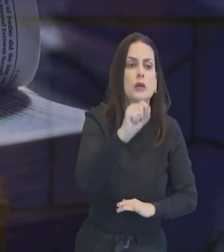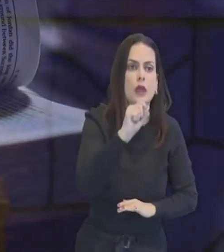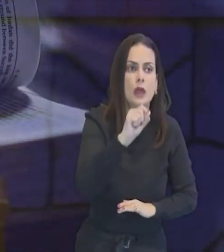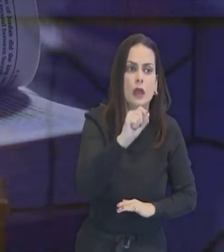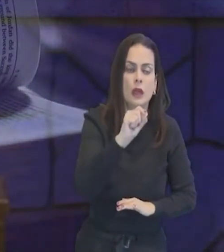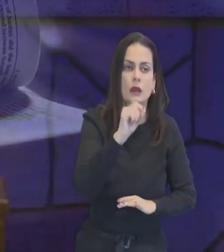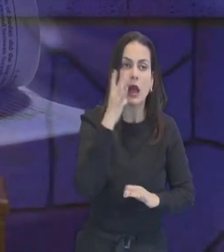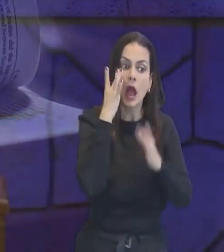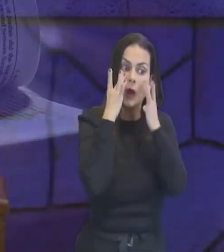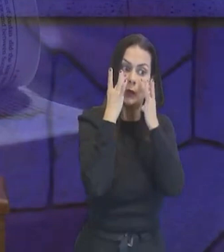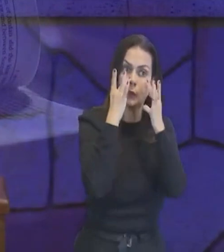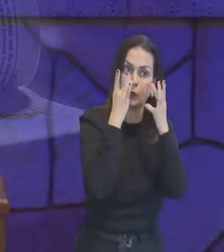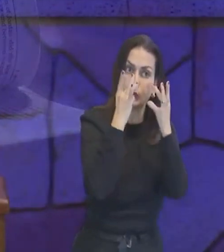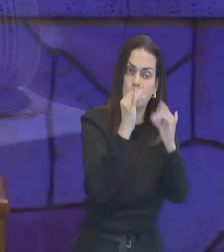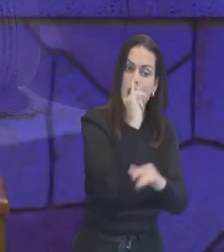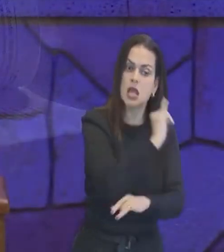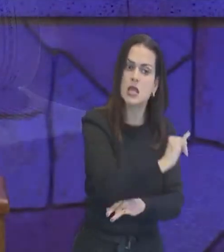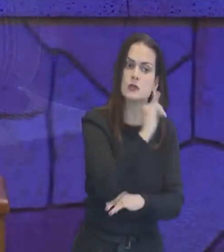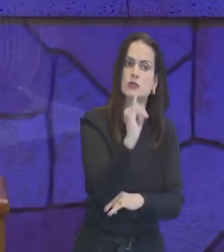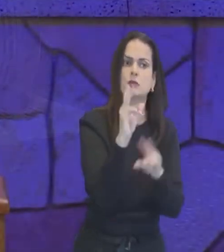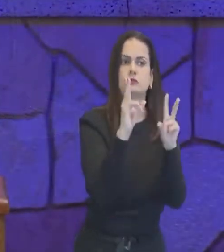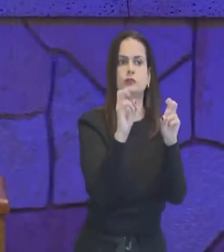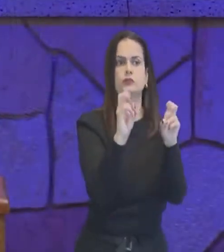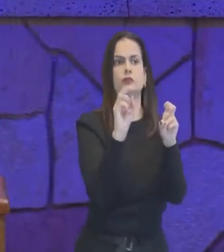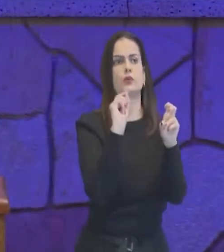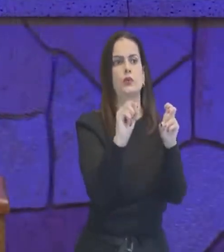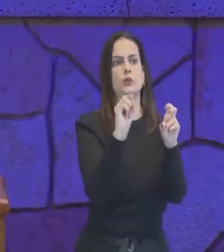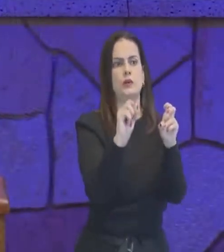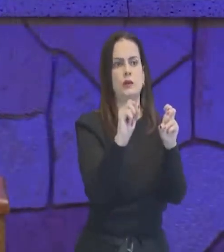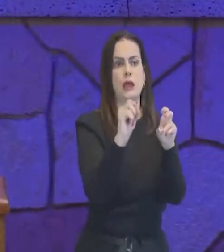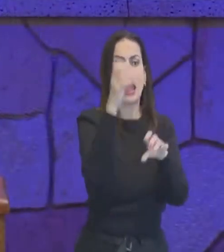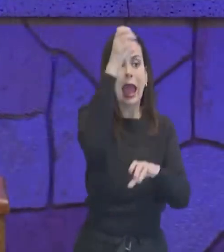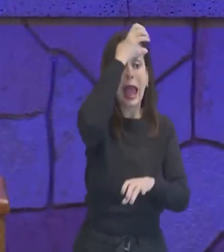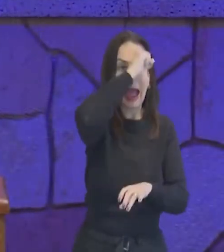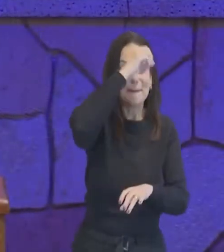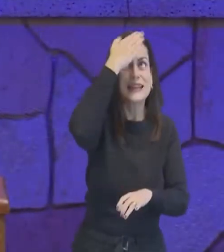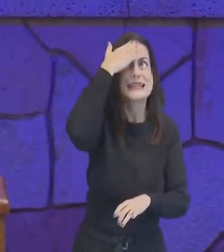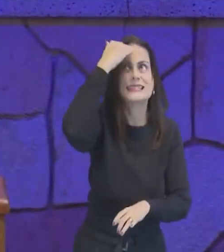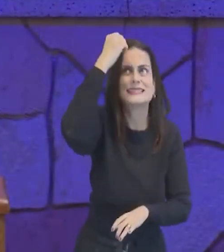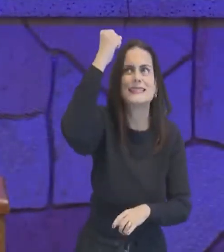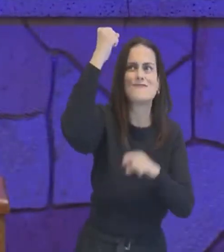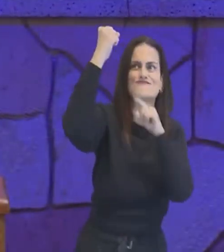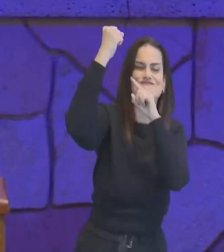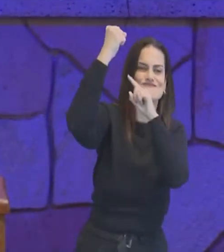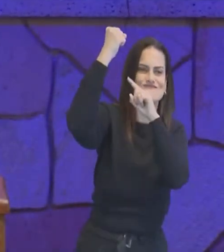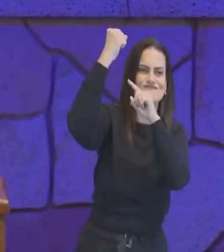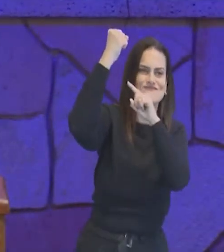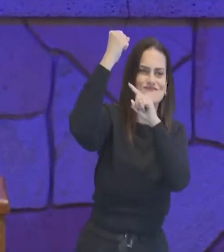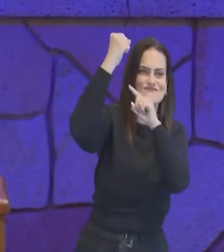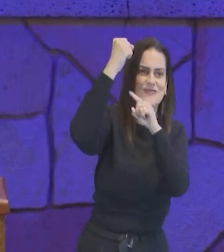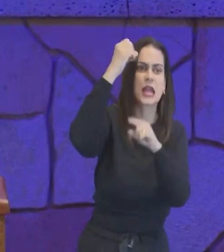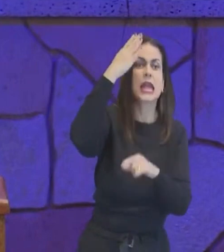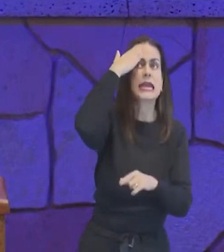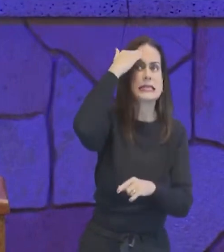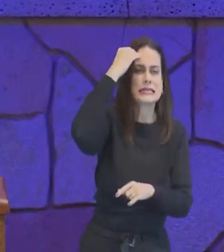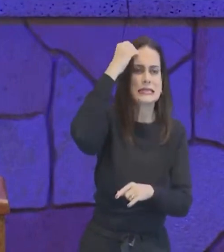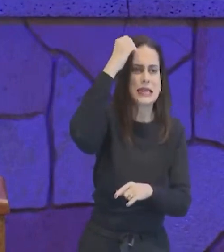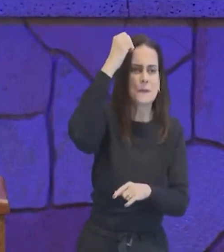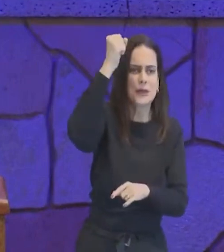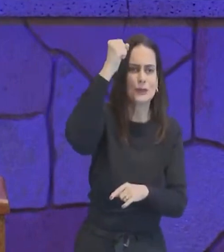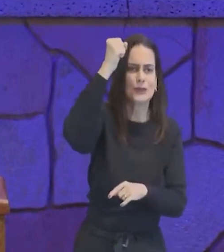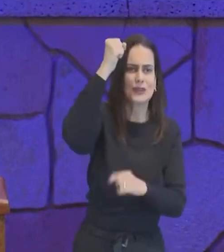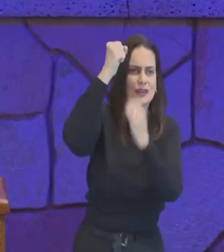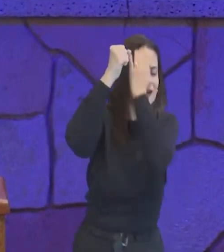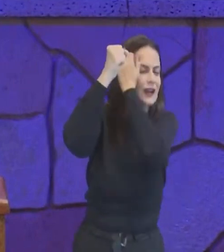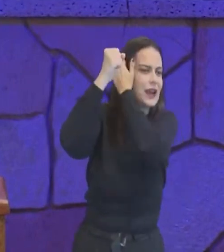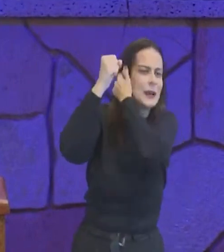observação nessa instrução. Aprender com sabedoria, instruir com sabedoria, aqui ele limita